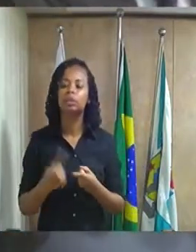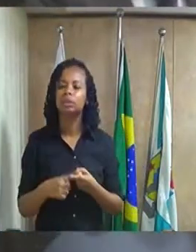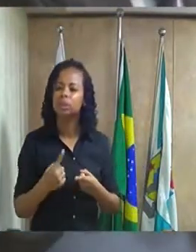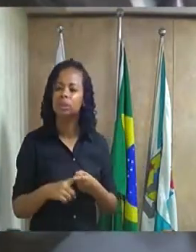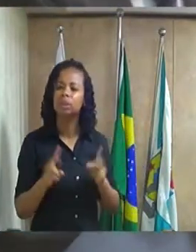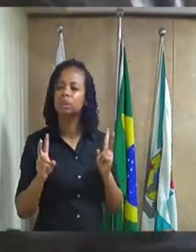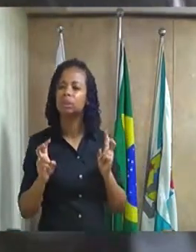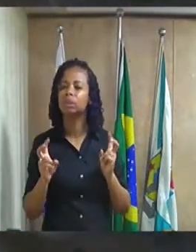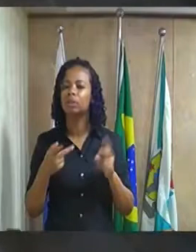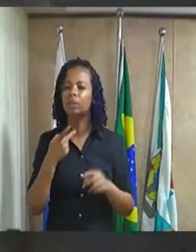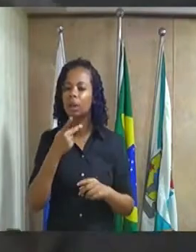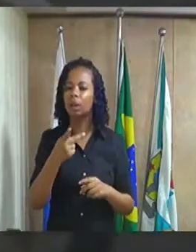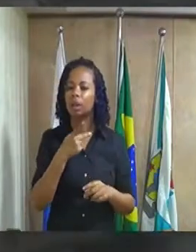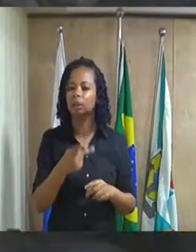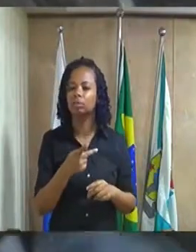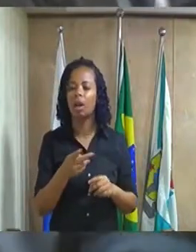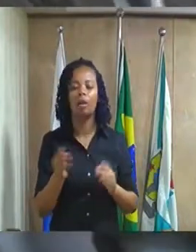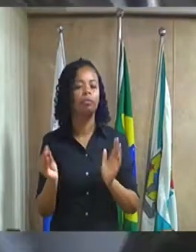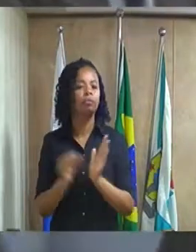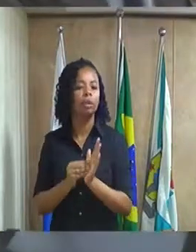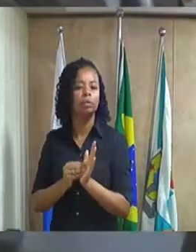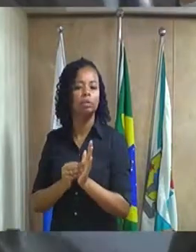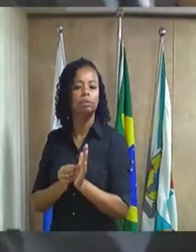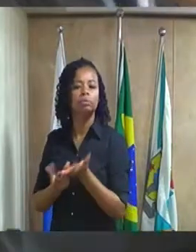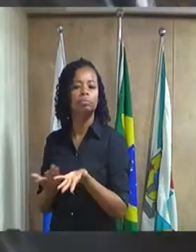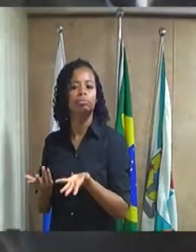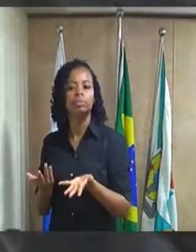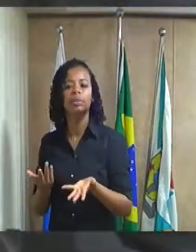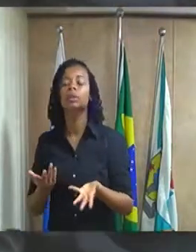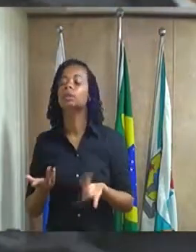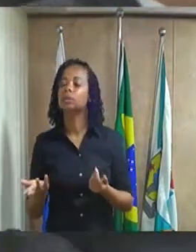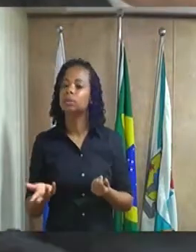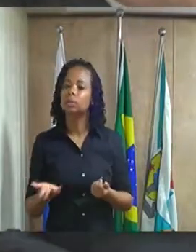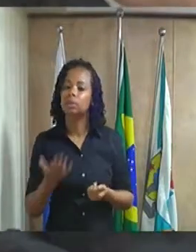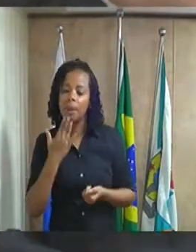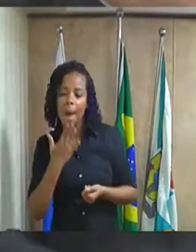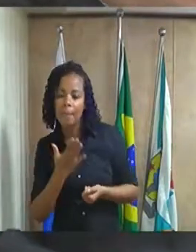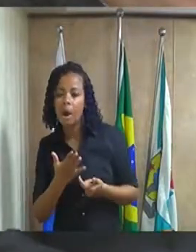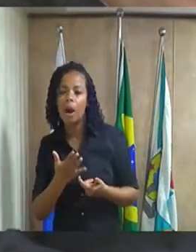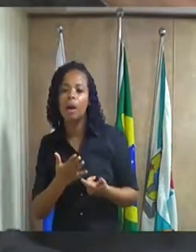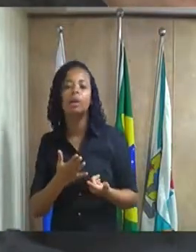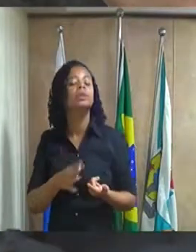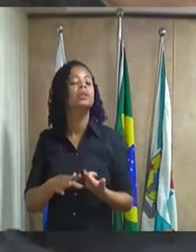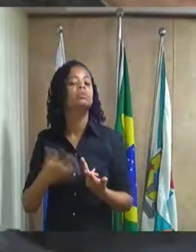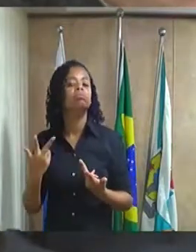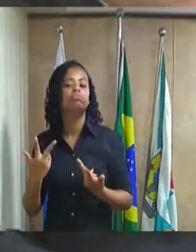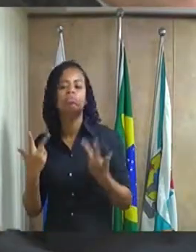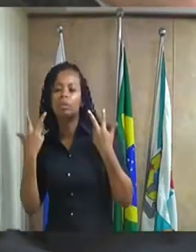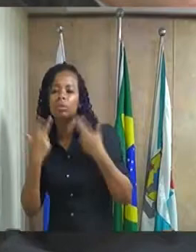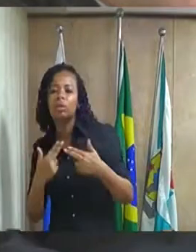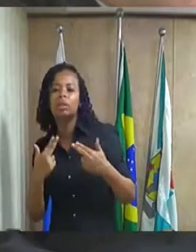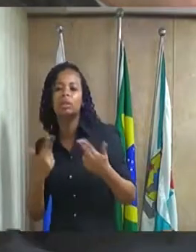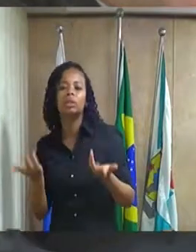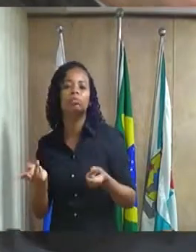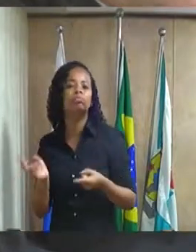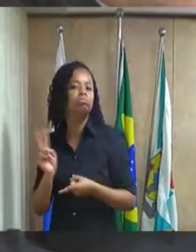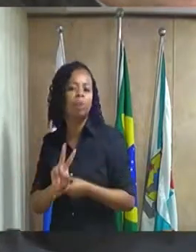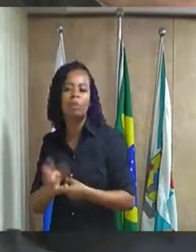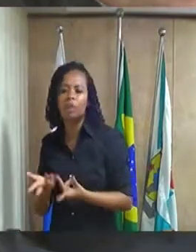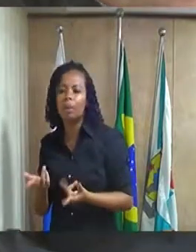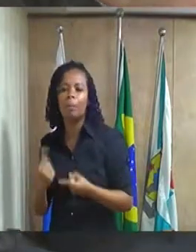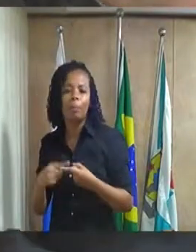esse déficit não em definitivo mas de natureza provisória ele pode ser suprido